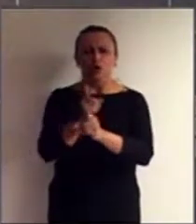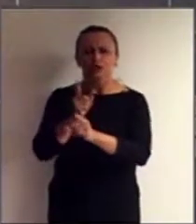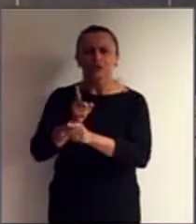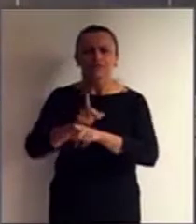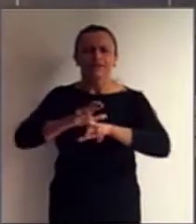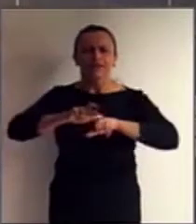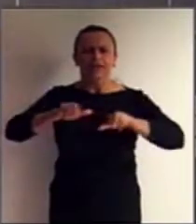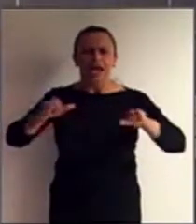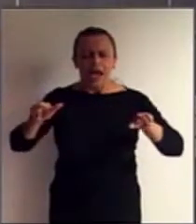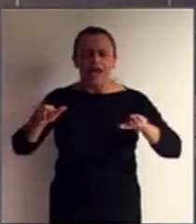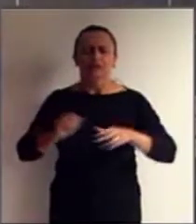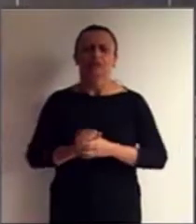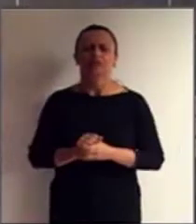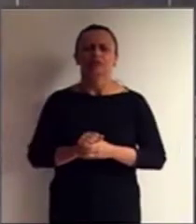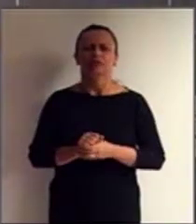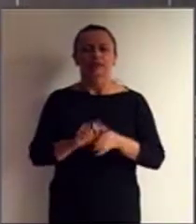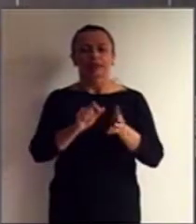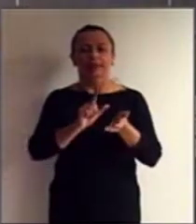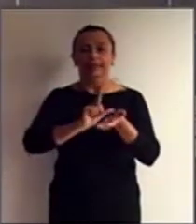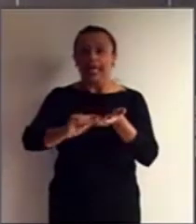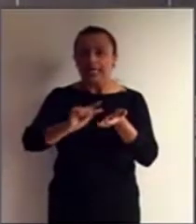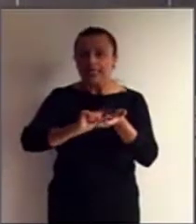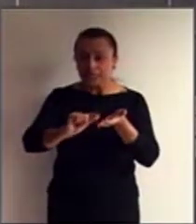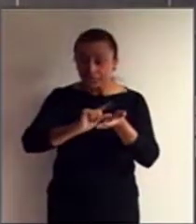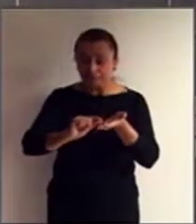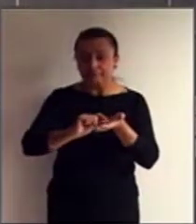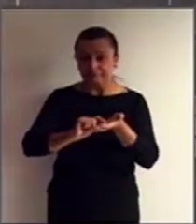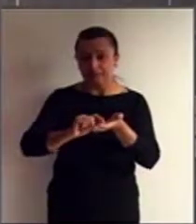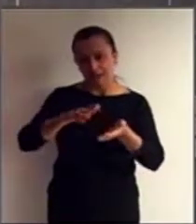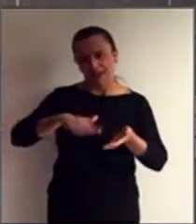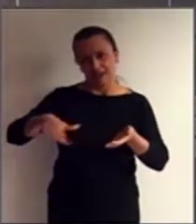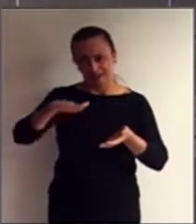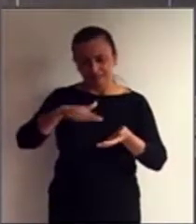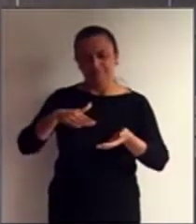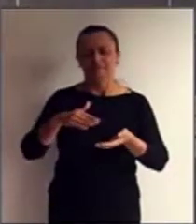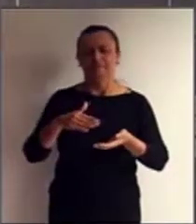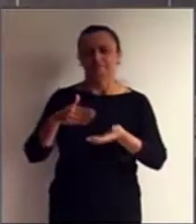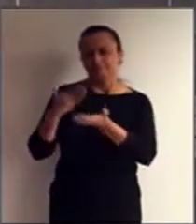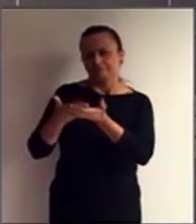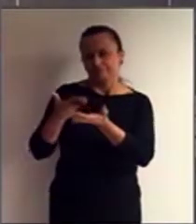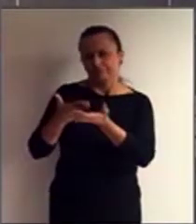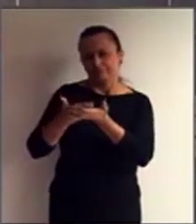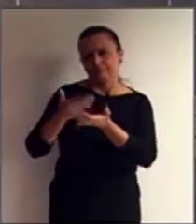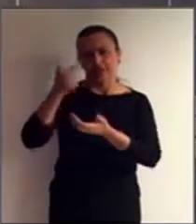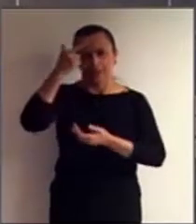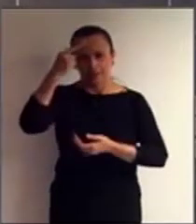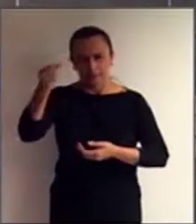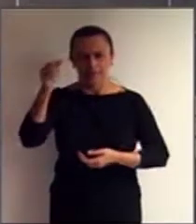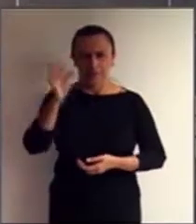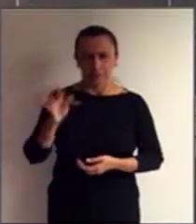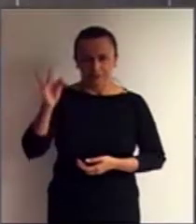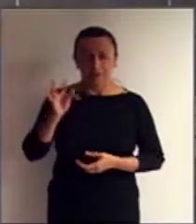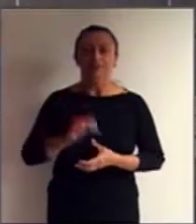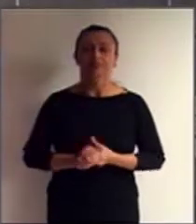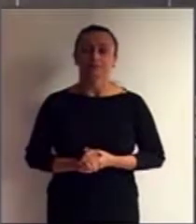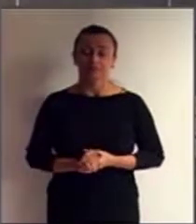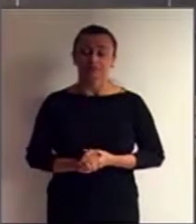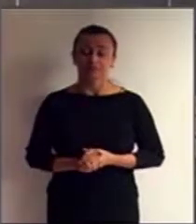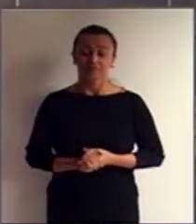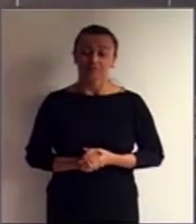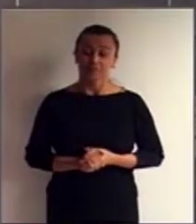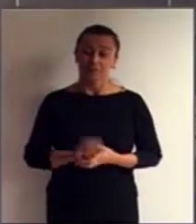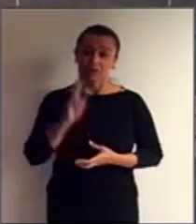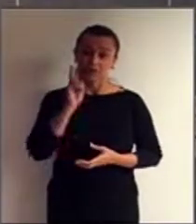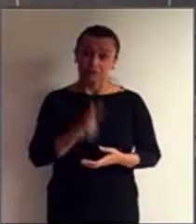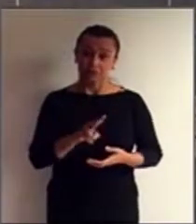da academia citando uma fórmula muito interessante